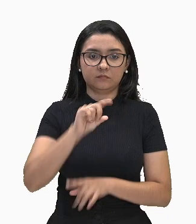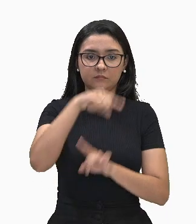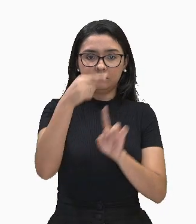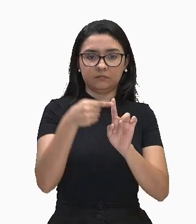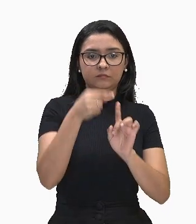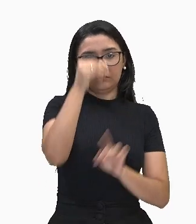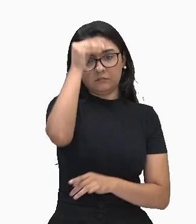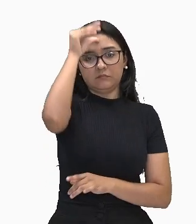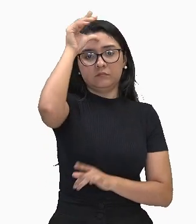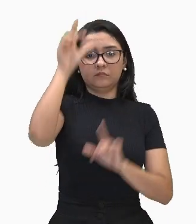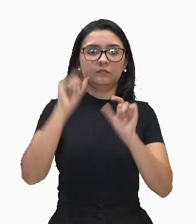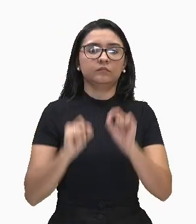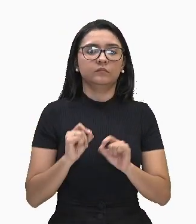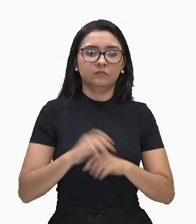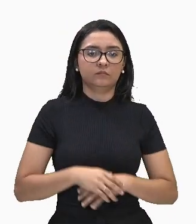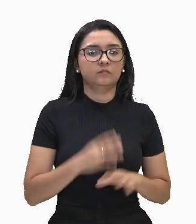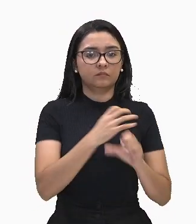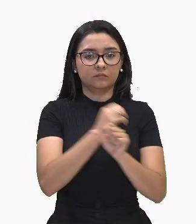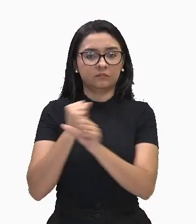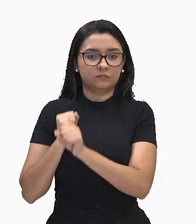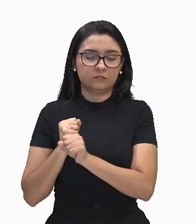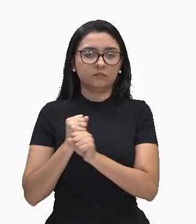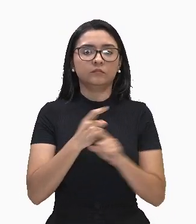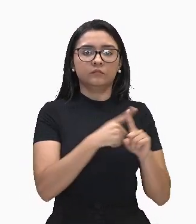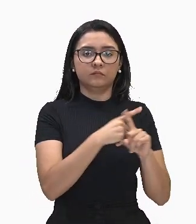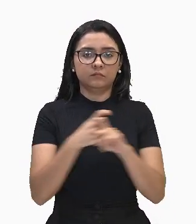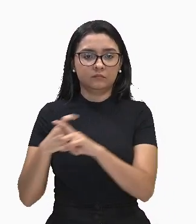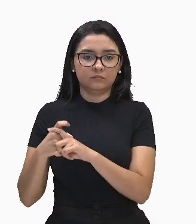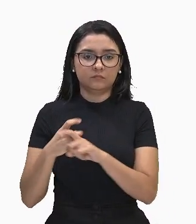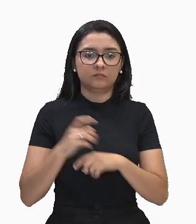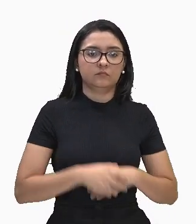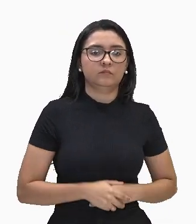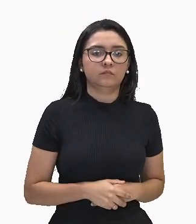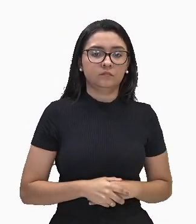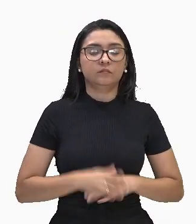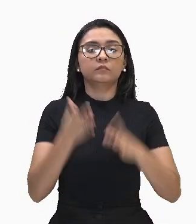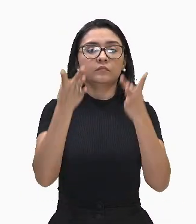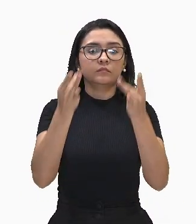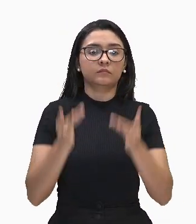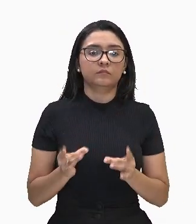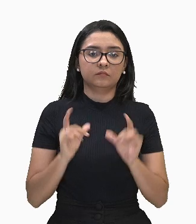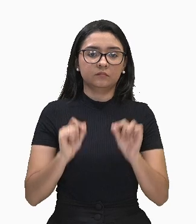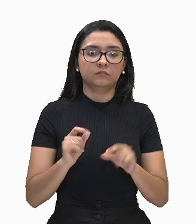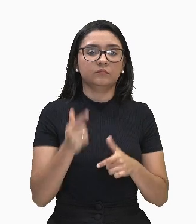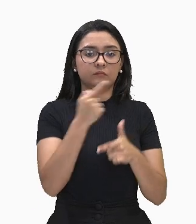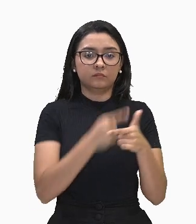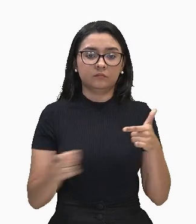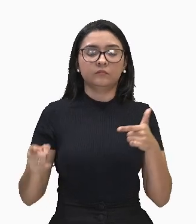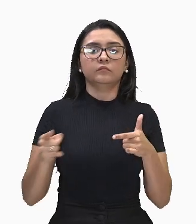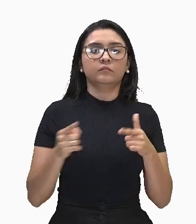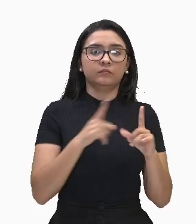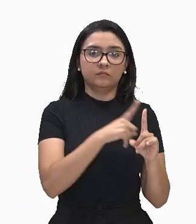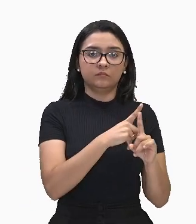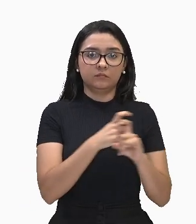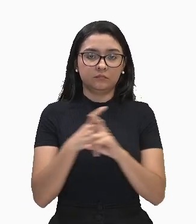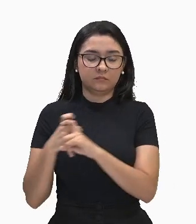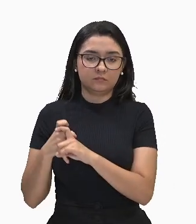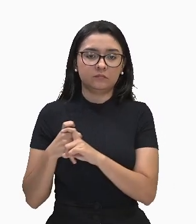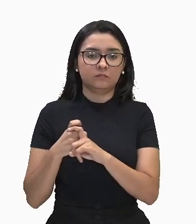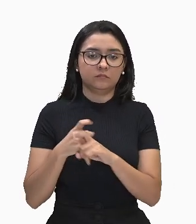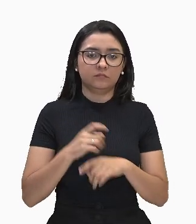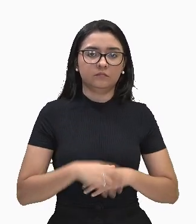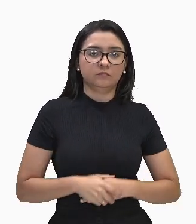objeto de conhecimento operações com polinômios. Detalhamento, divisão de polinômio por